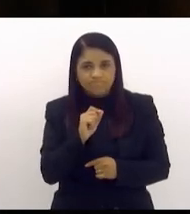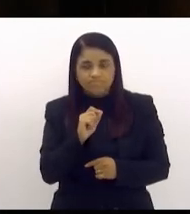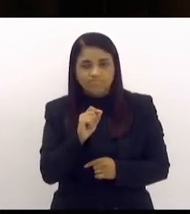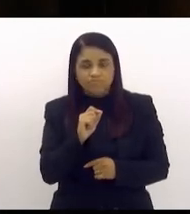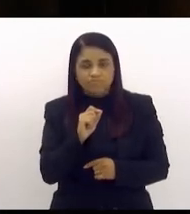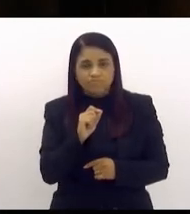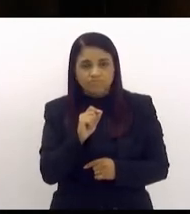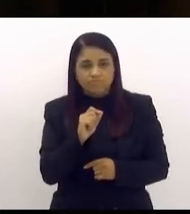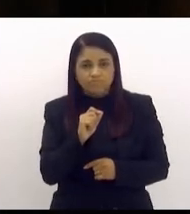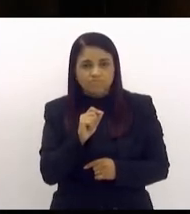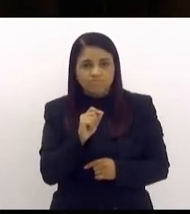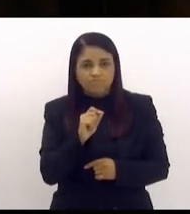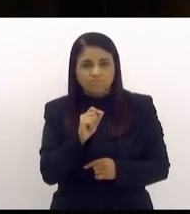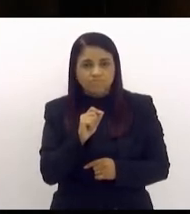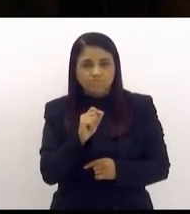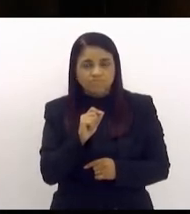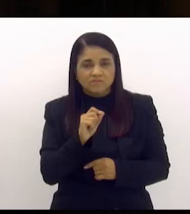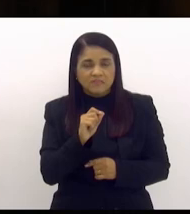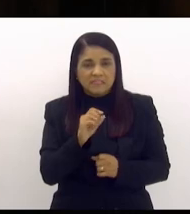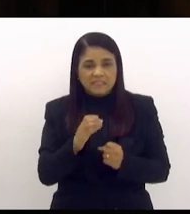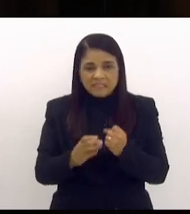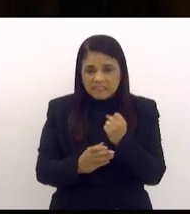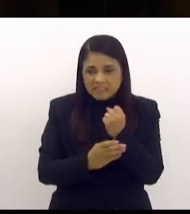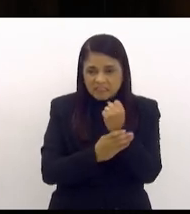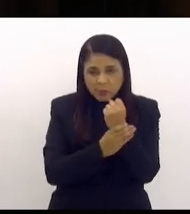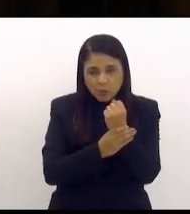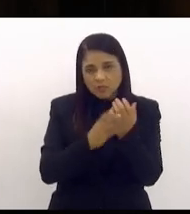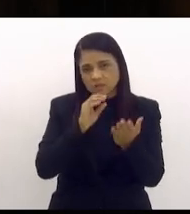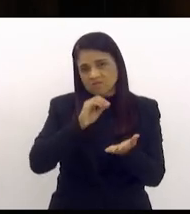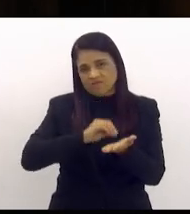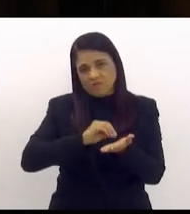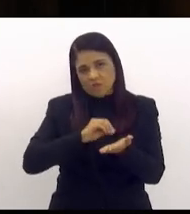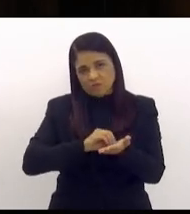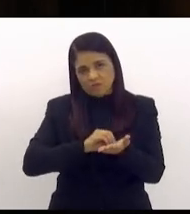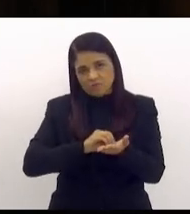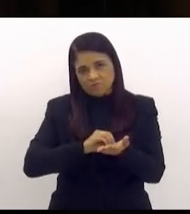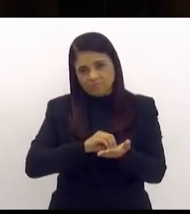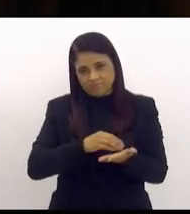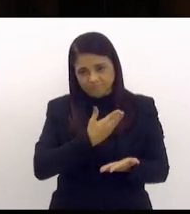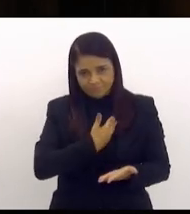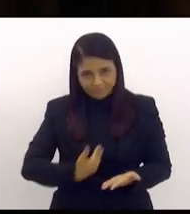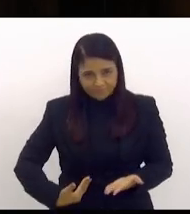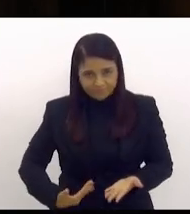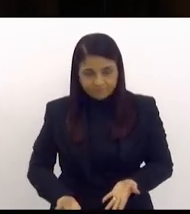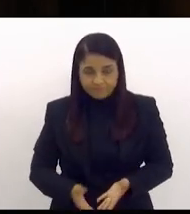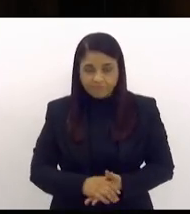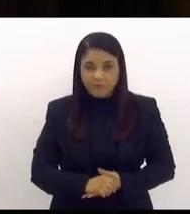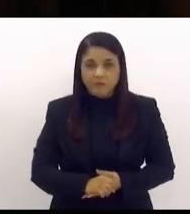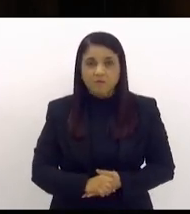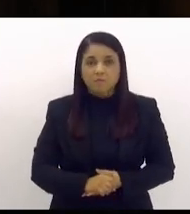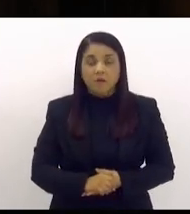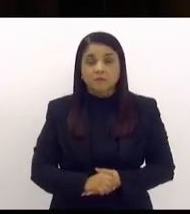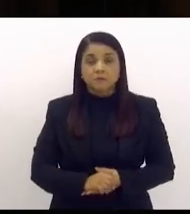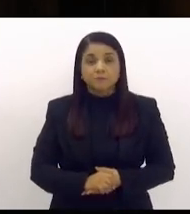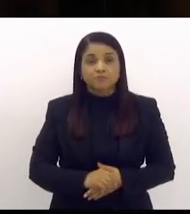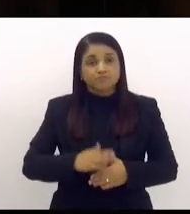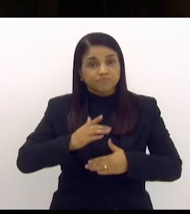chamo de insegurança pública mas por dever de ofício